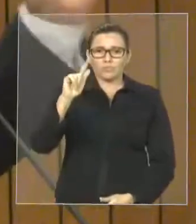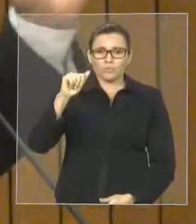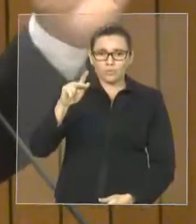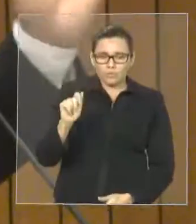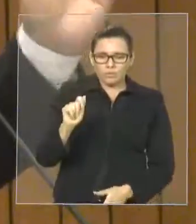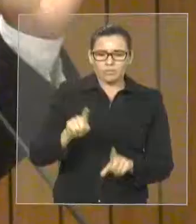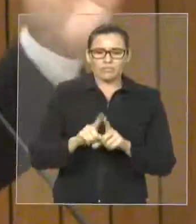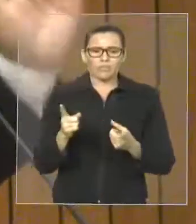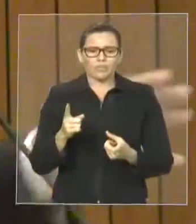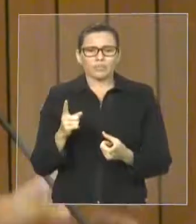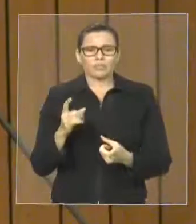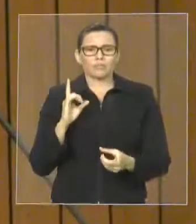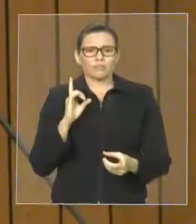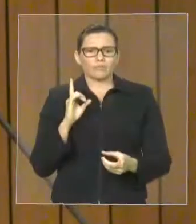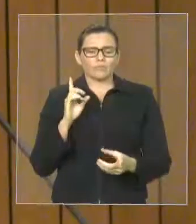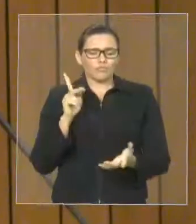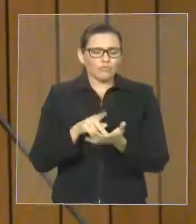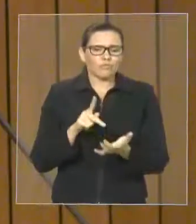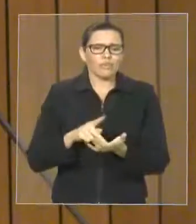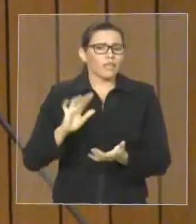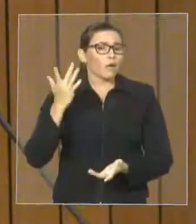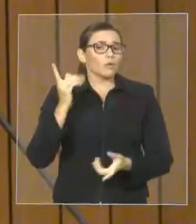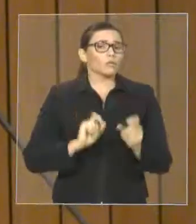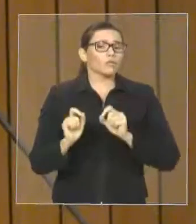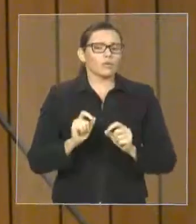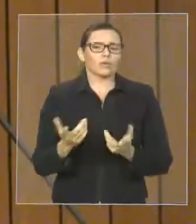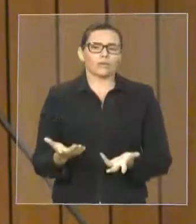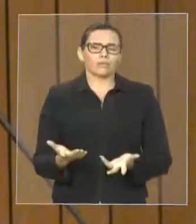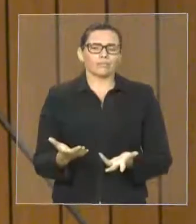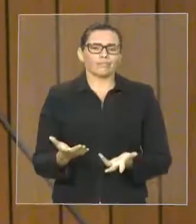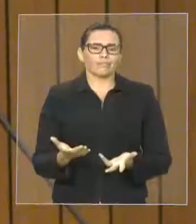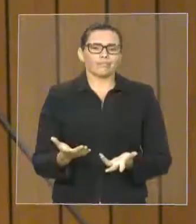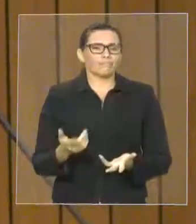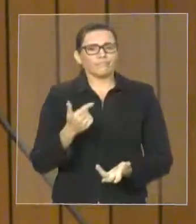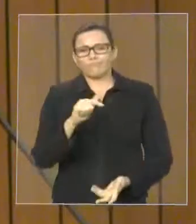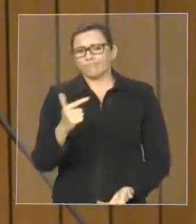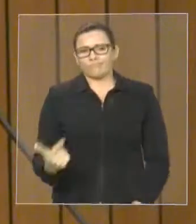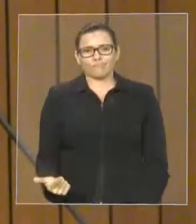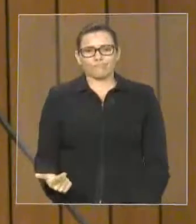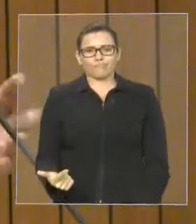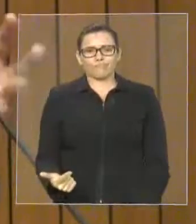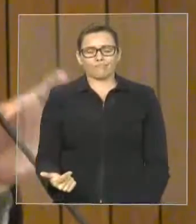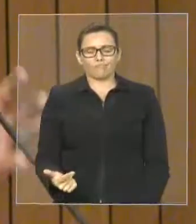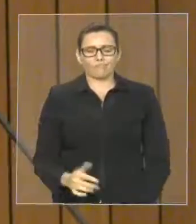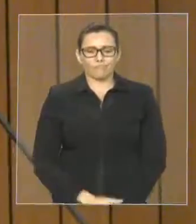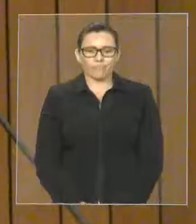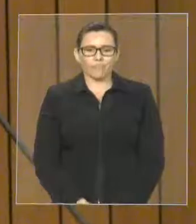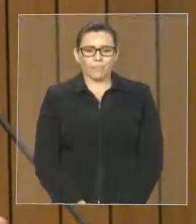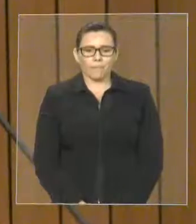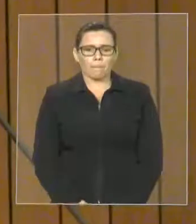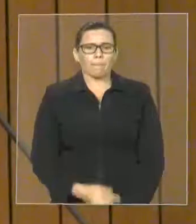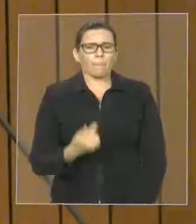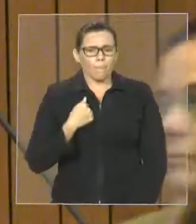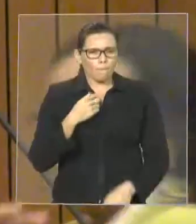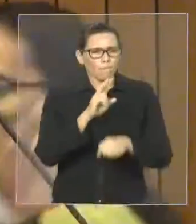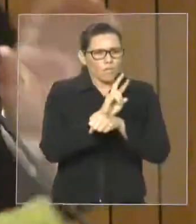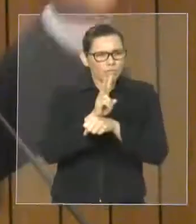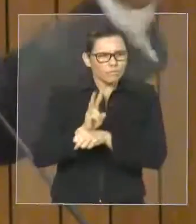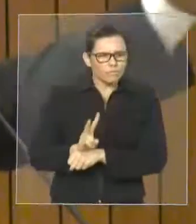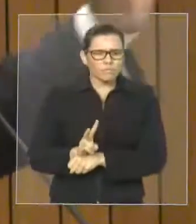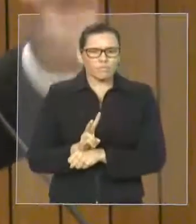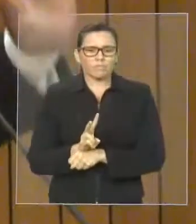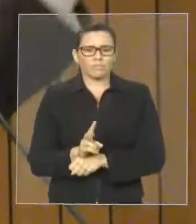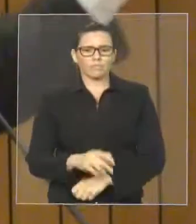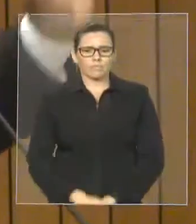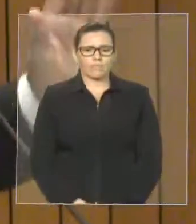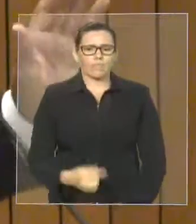Vamos nos reportar à Prefeitura de São Luís. Nós envolvemos um projeto chamado de Olhos Escolas. E nós temos fiscalizado. Não